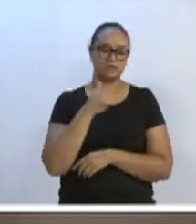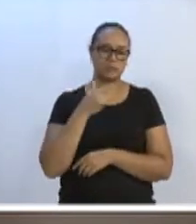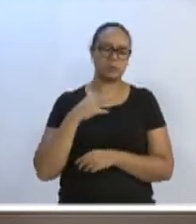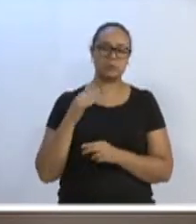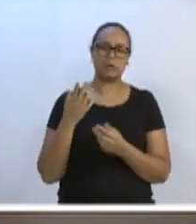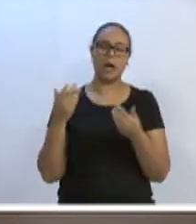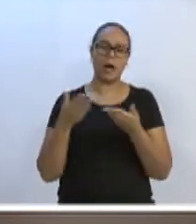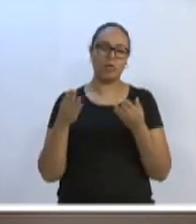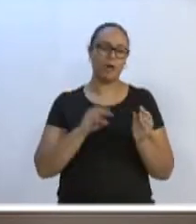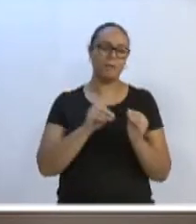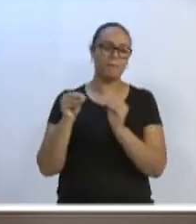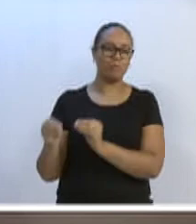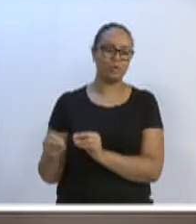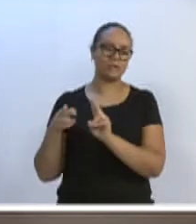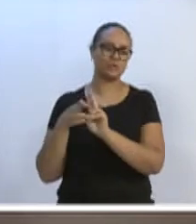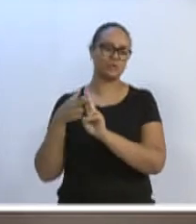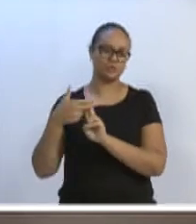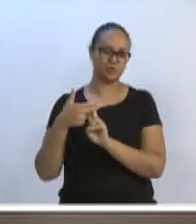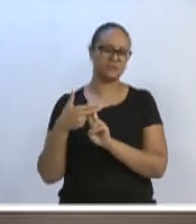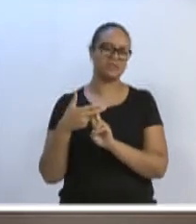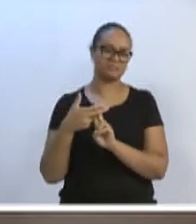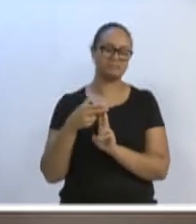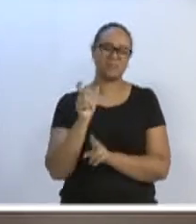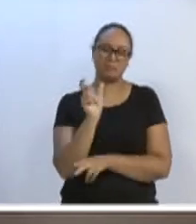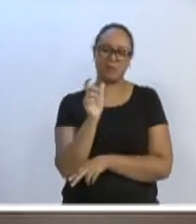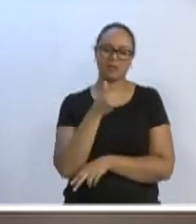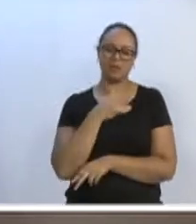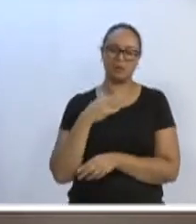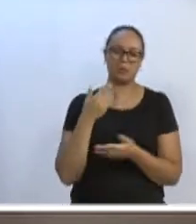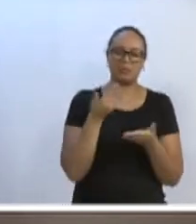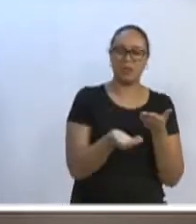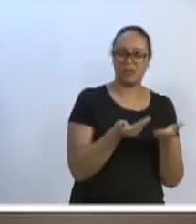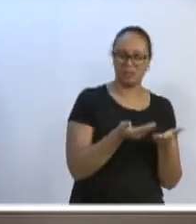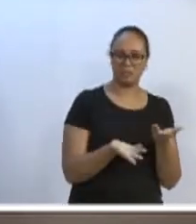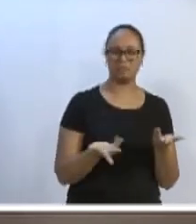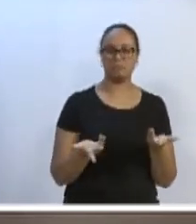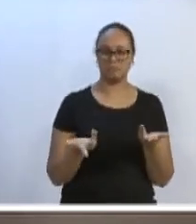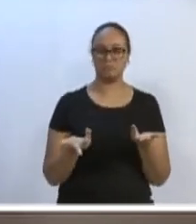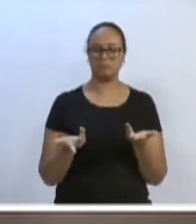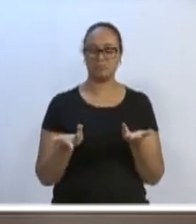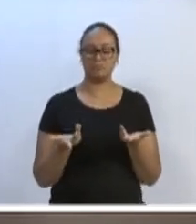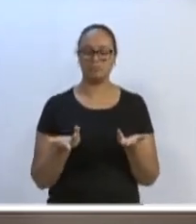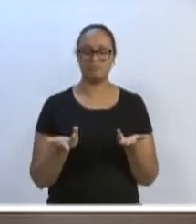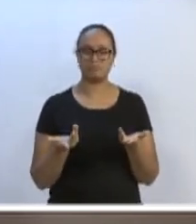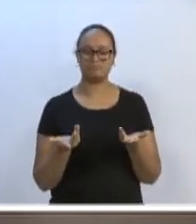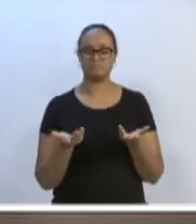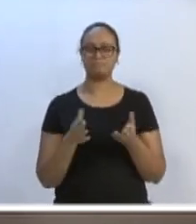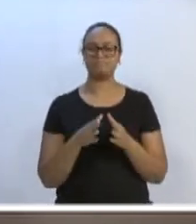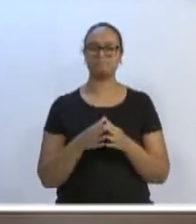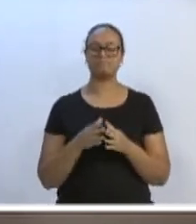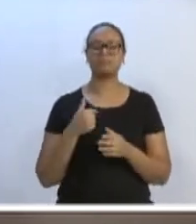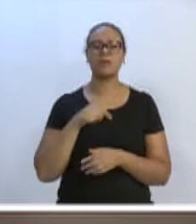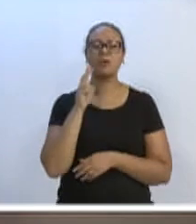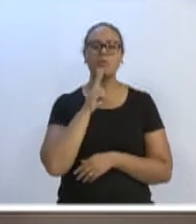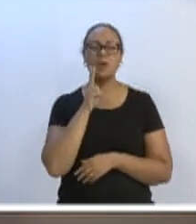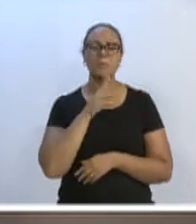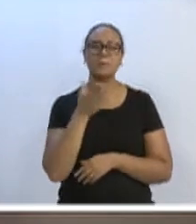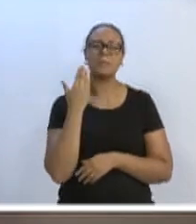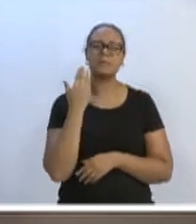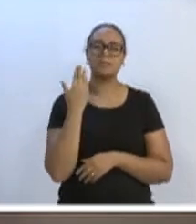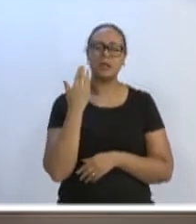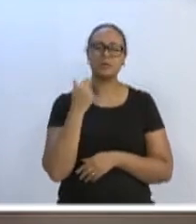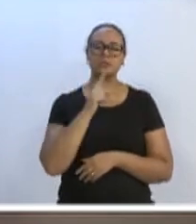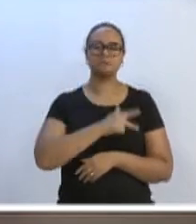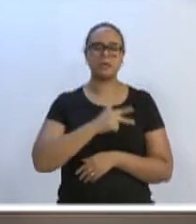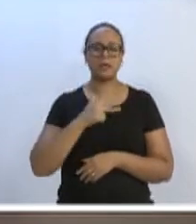vez mais crescente, o recurso cada vez mais escasso. Eu lembro que o nosso, na época, secretário de Estado, João Paulo